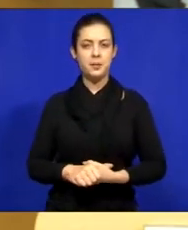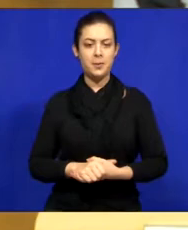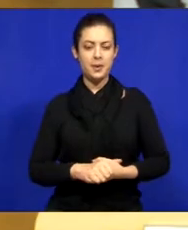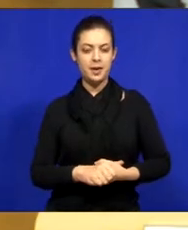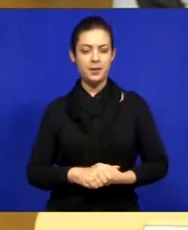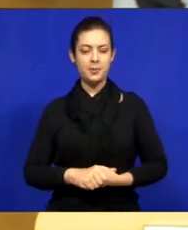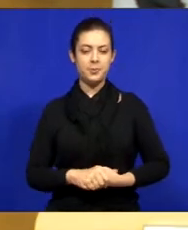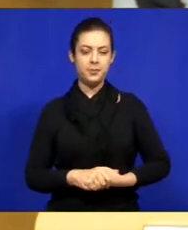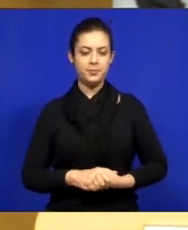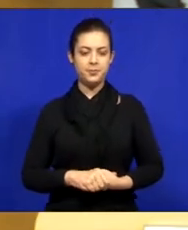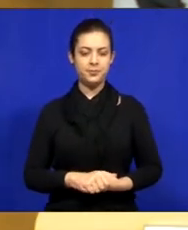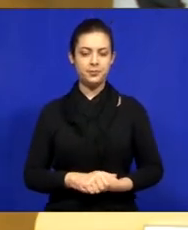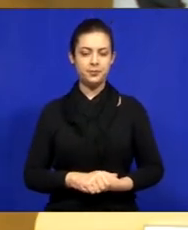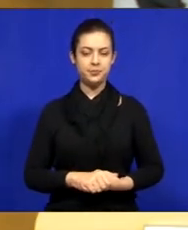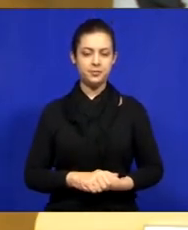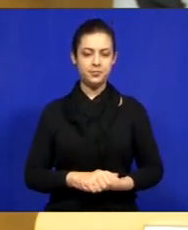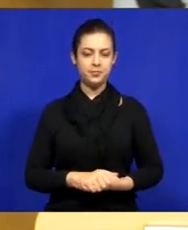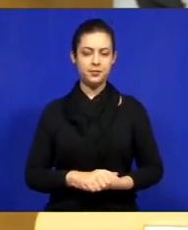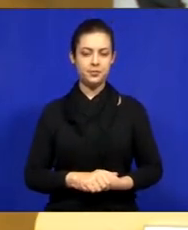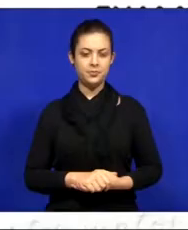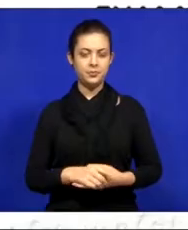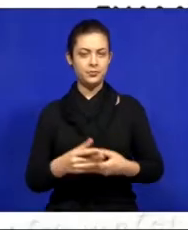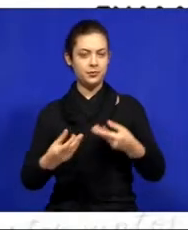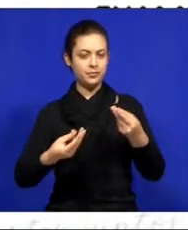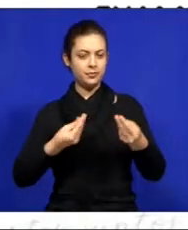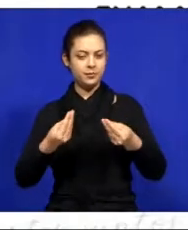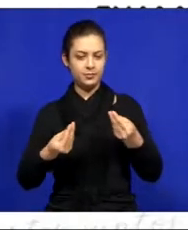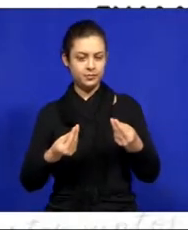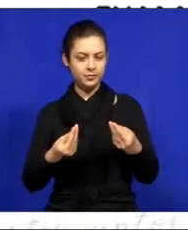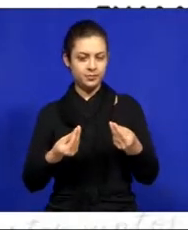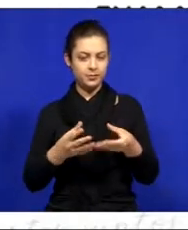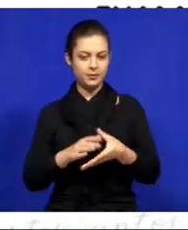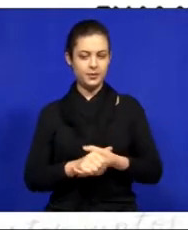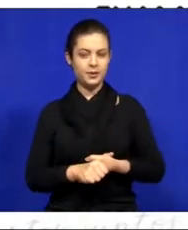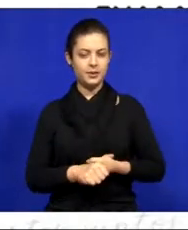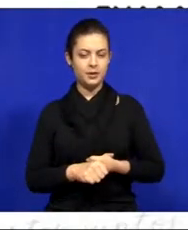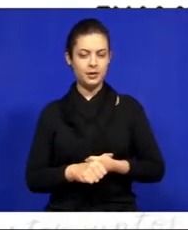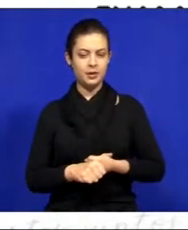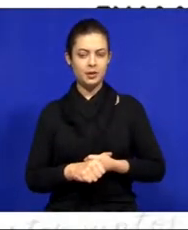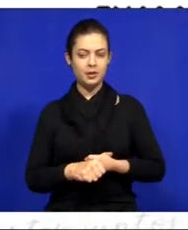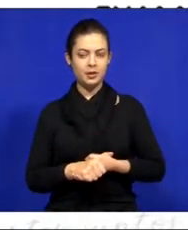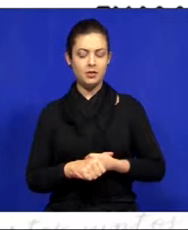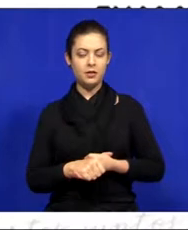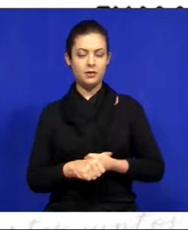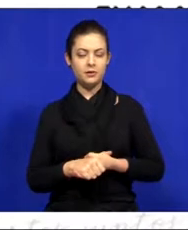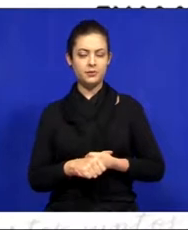que de forma aí